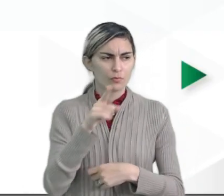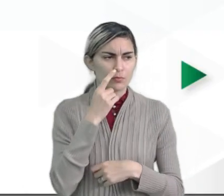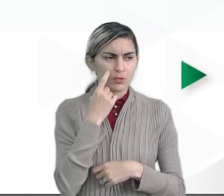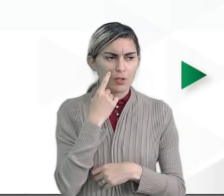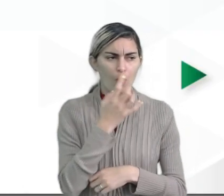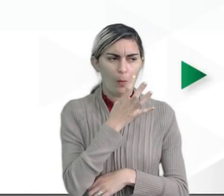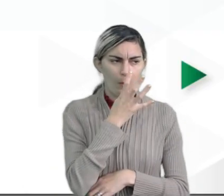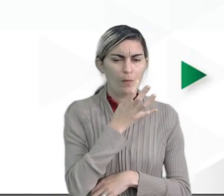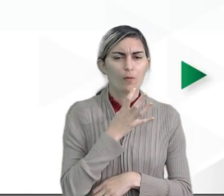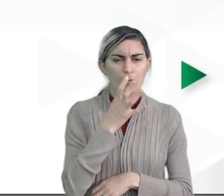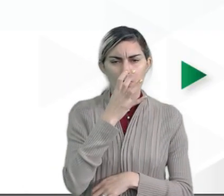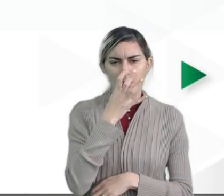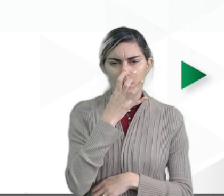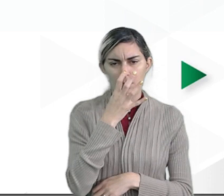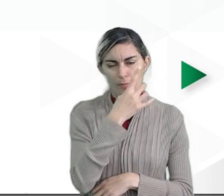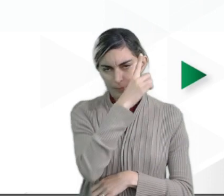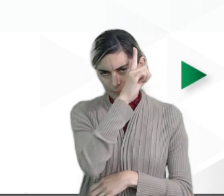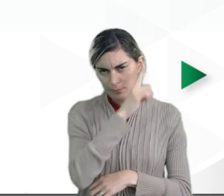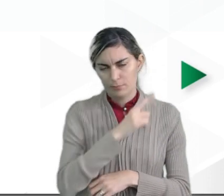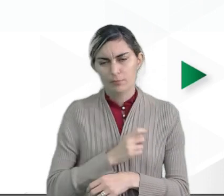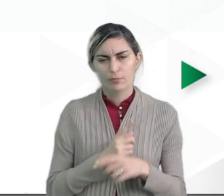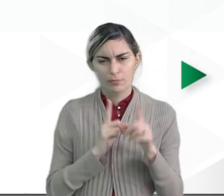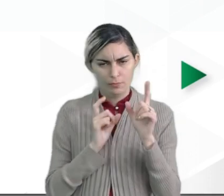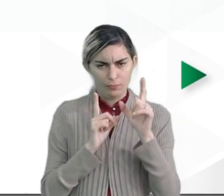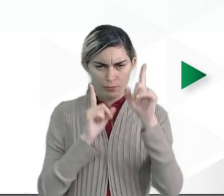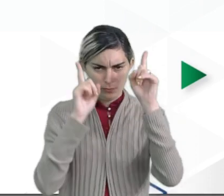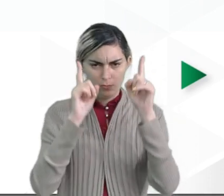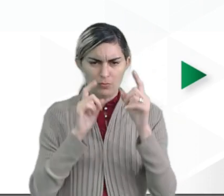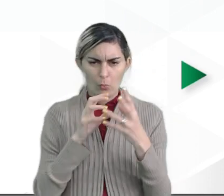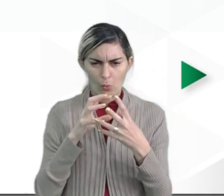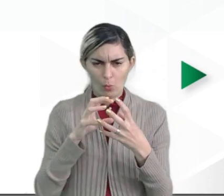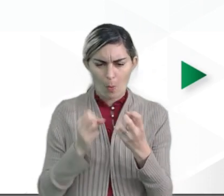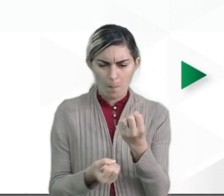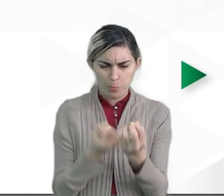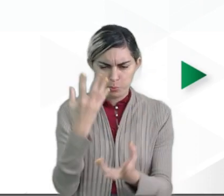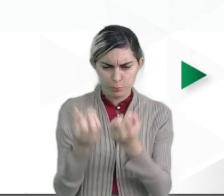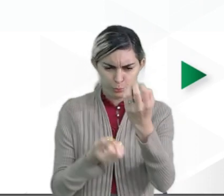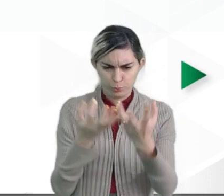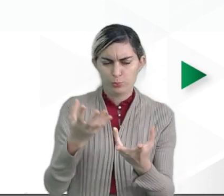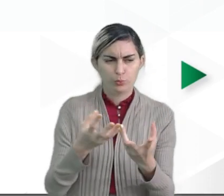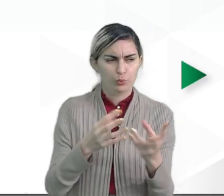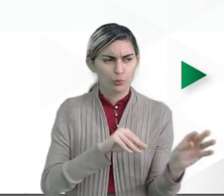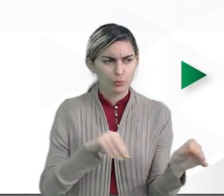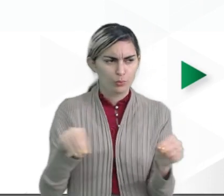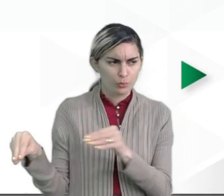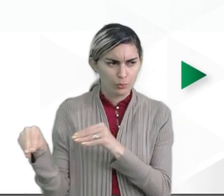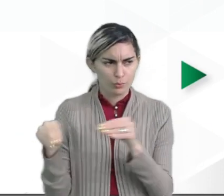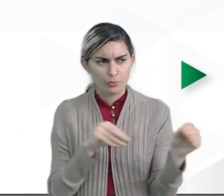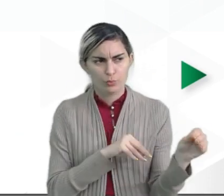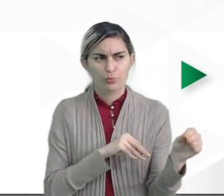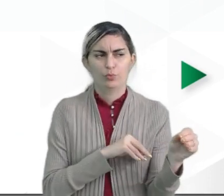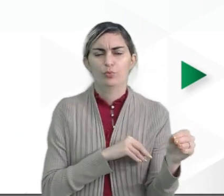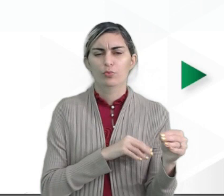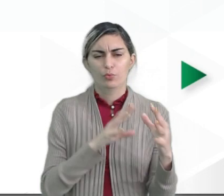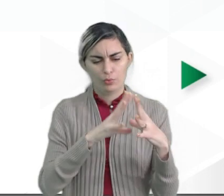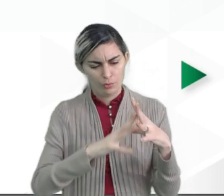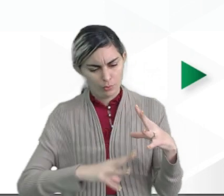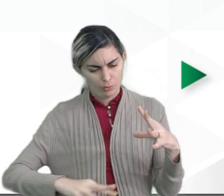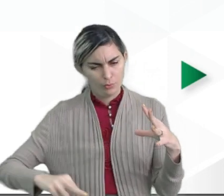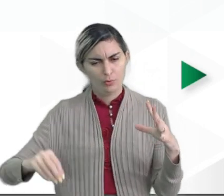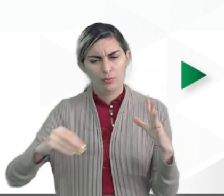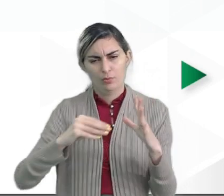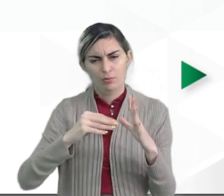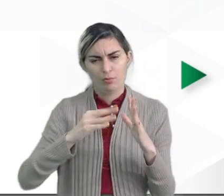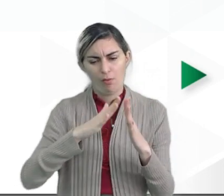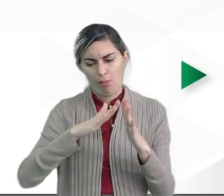observar essa questão da erosão, do transporte, da sedimentação e